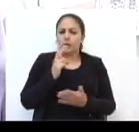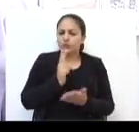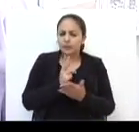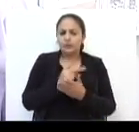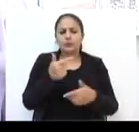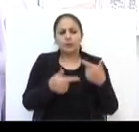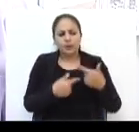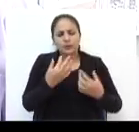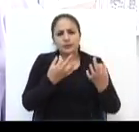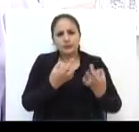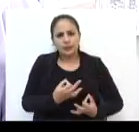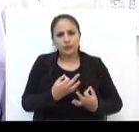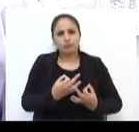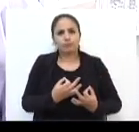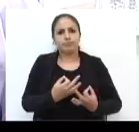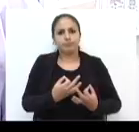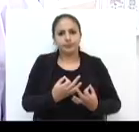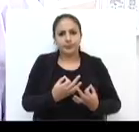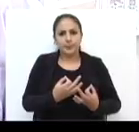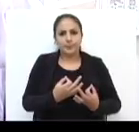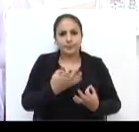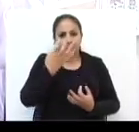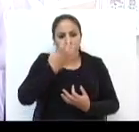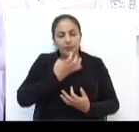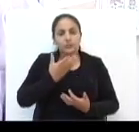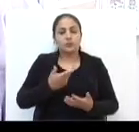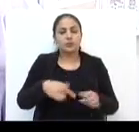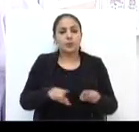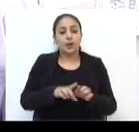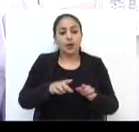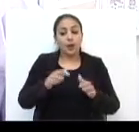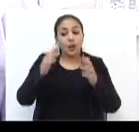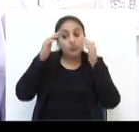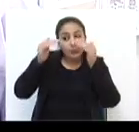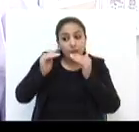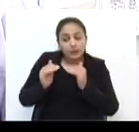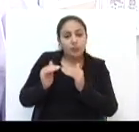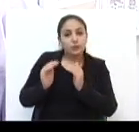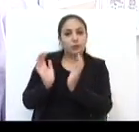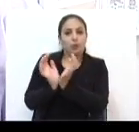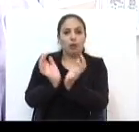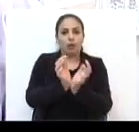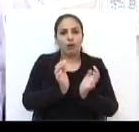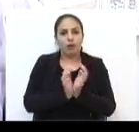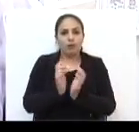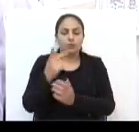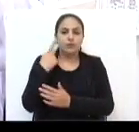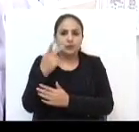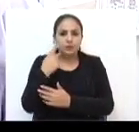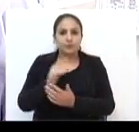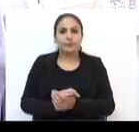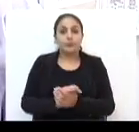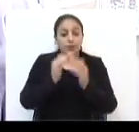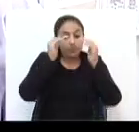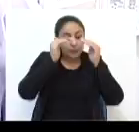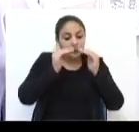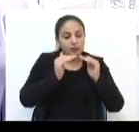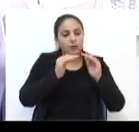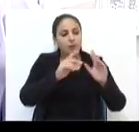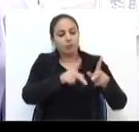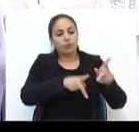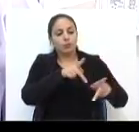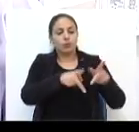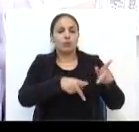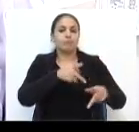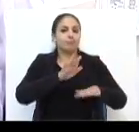trabalho sério, correto, principalmente com respeito aos meus colegas vereadores, com respeito à população, que é o mais